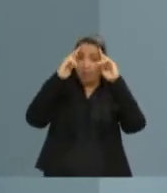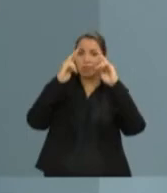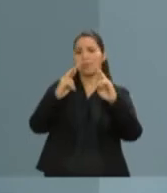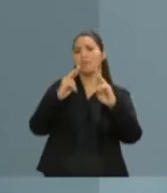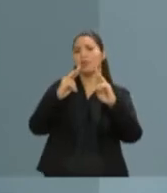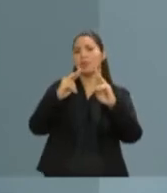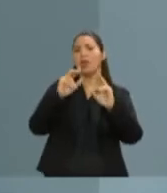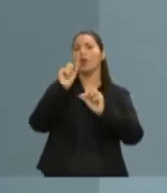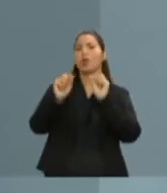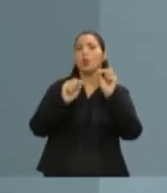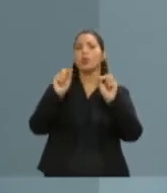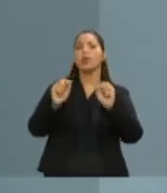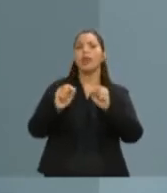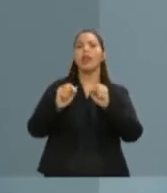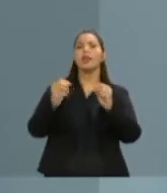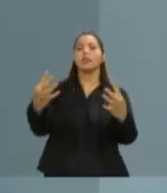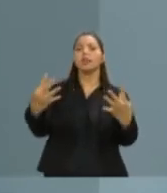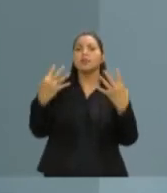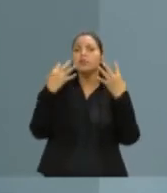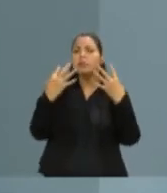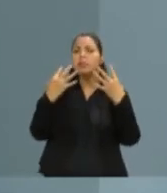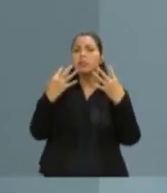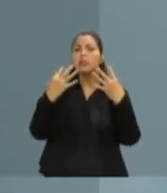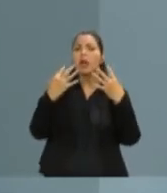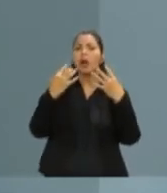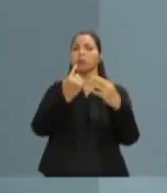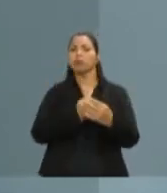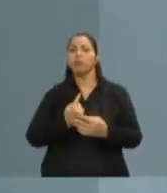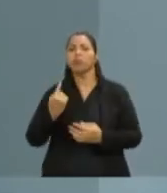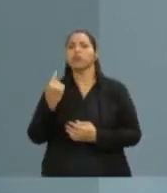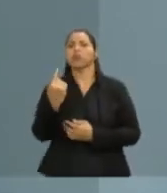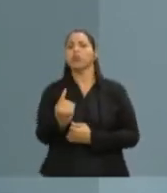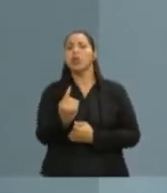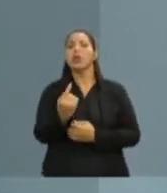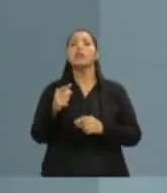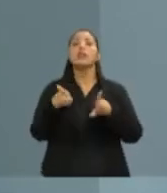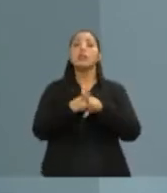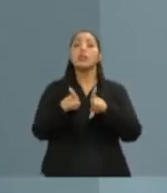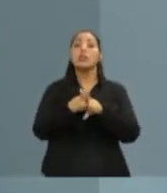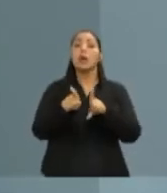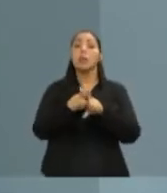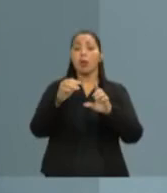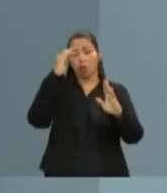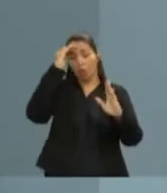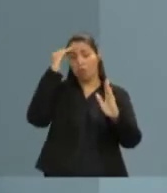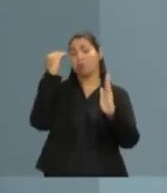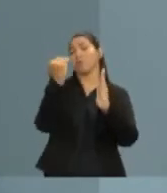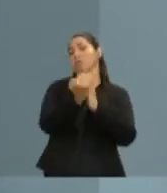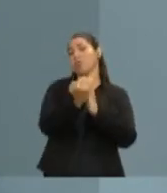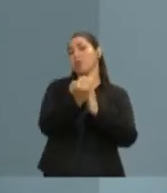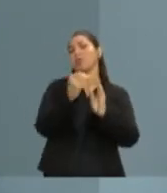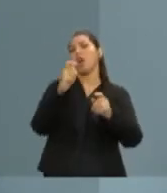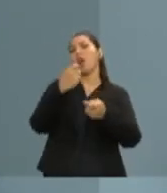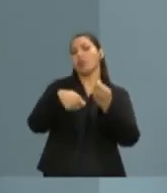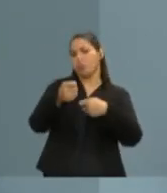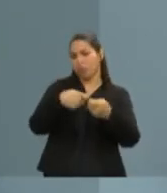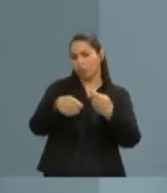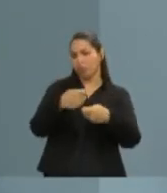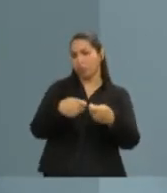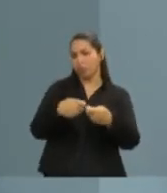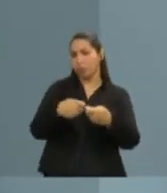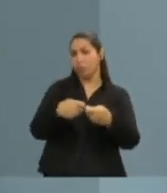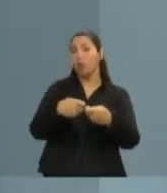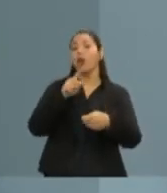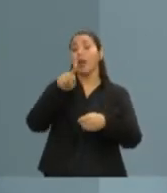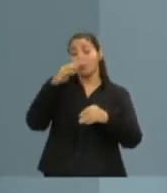princípio da impessoalidade e o princípio da probidade administrativa. Isso é fundamental na gestão pública. Infelizmente,